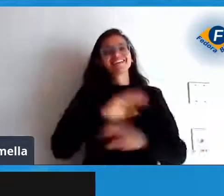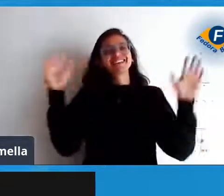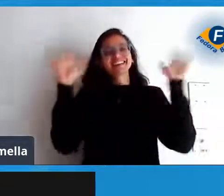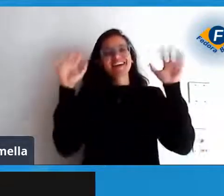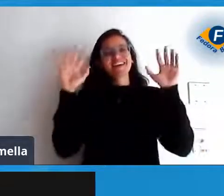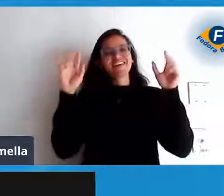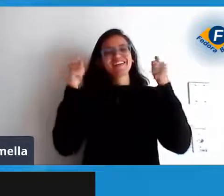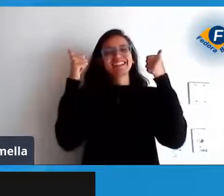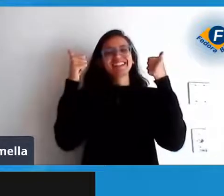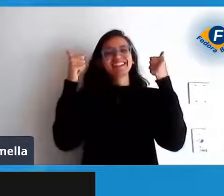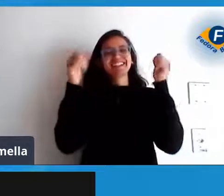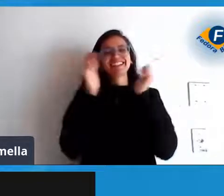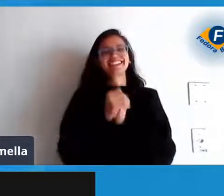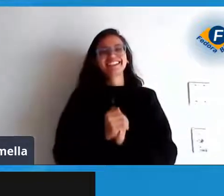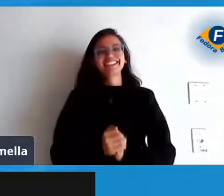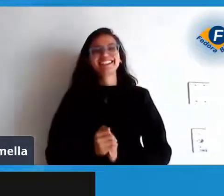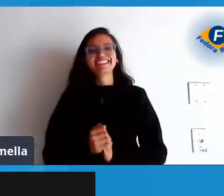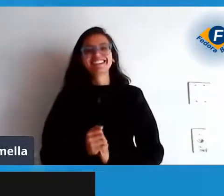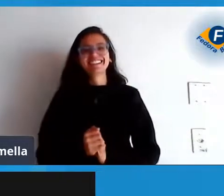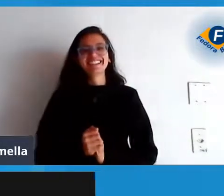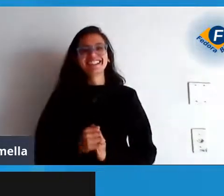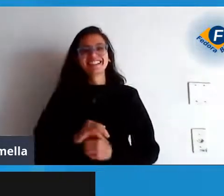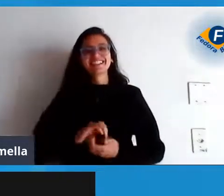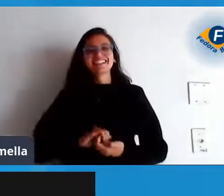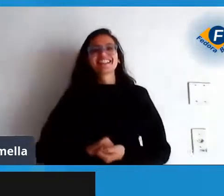tchau tchau